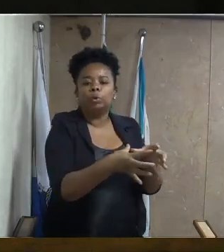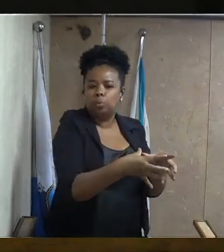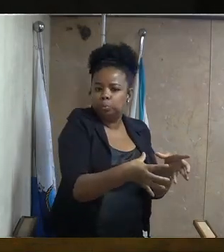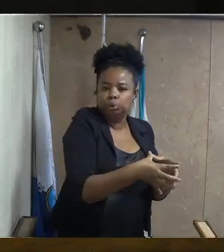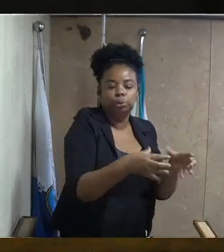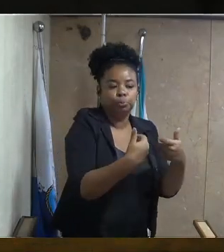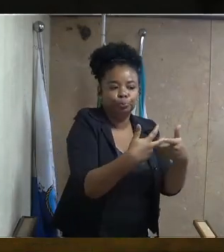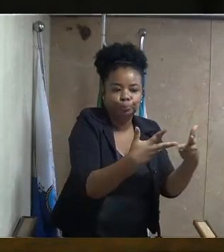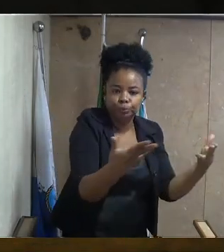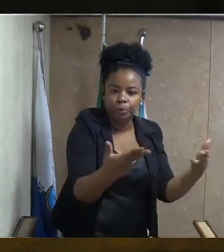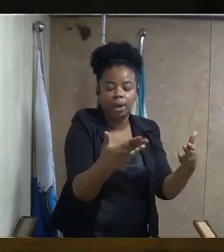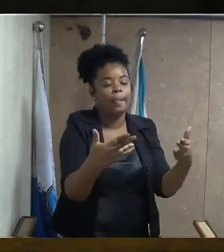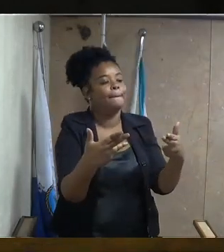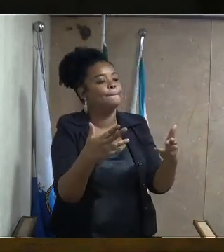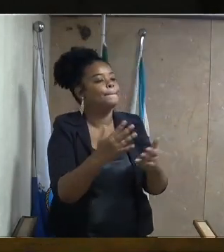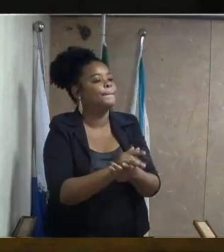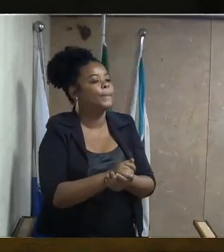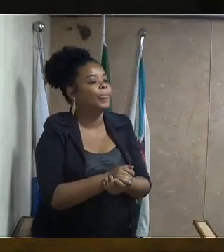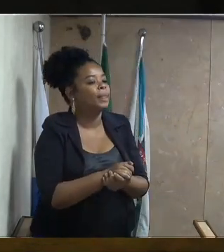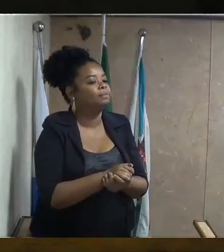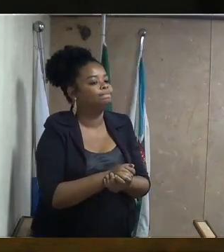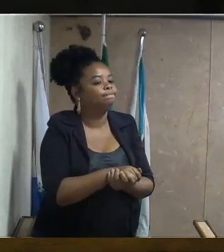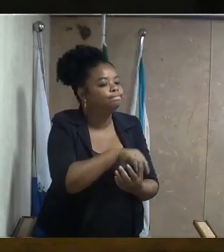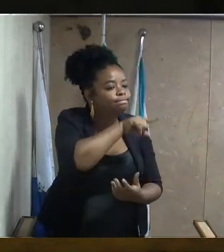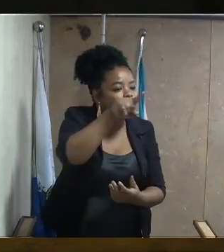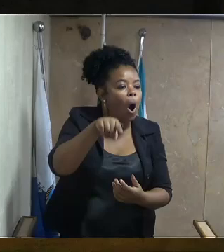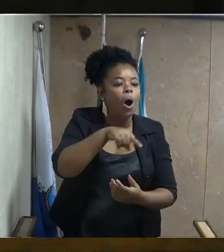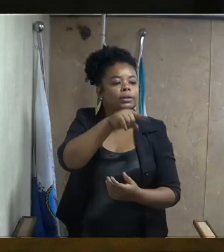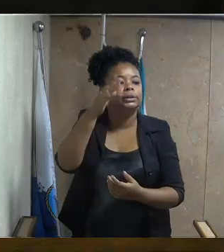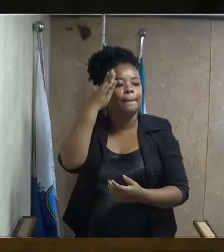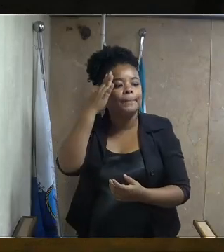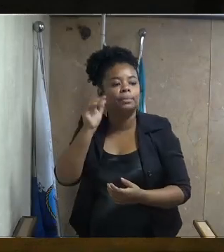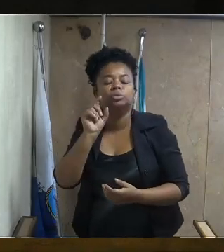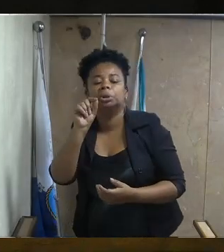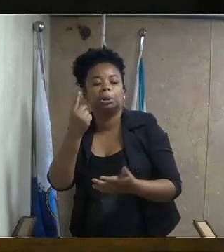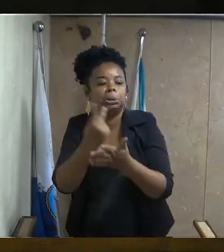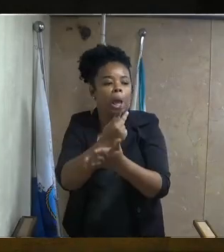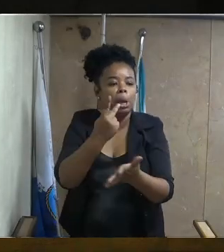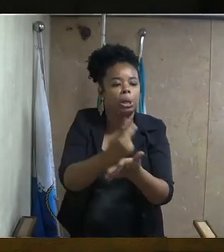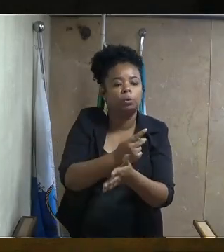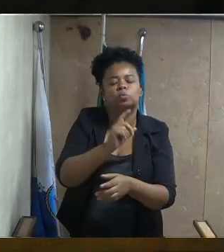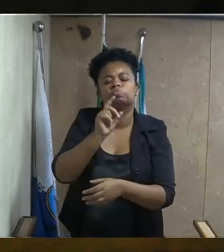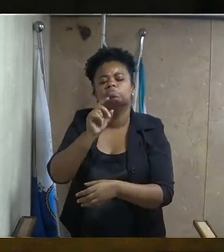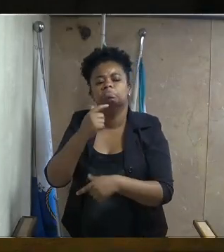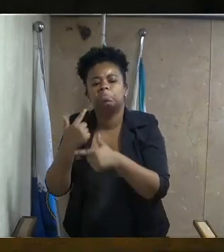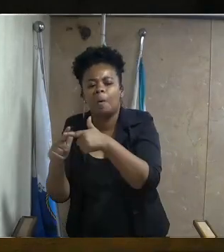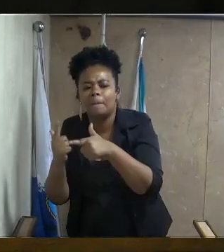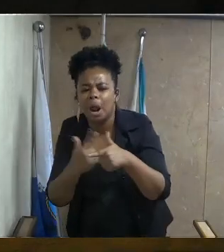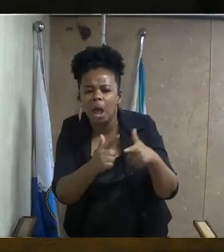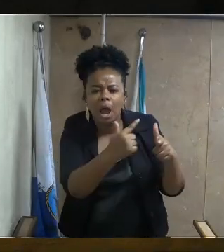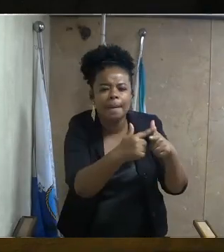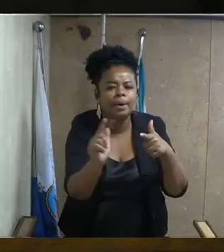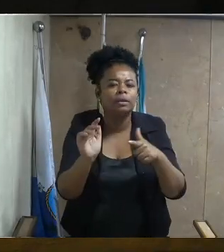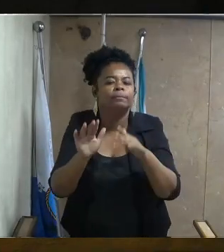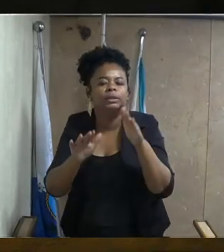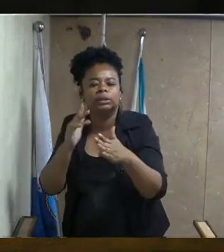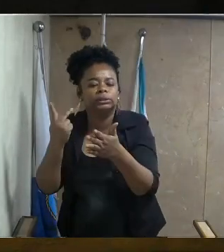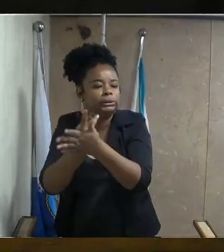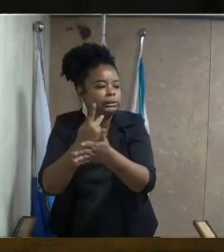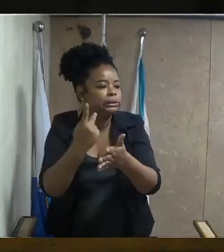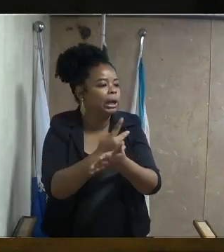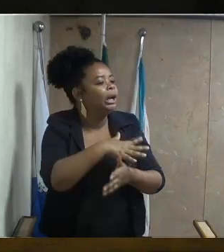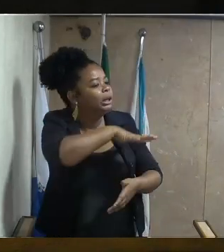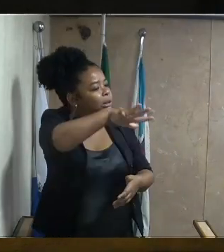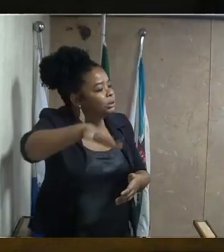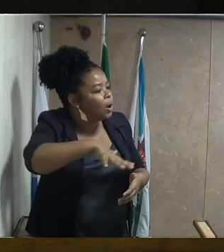que o setor de transporte está deixando muito a desejar ainda. A